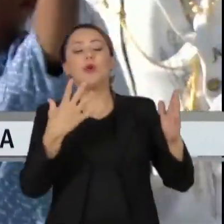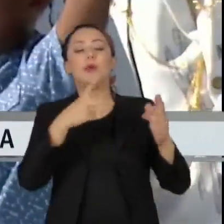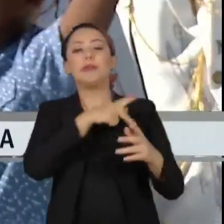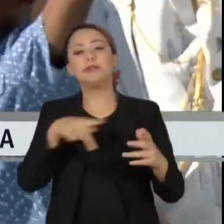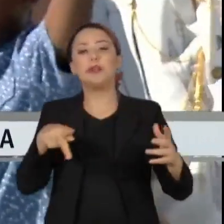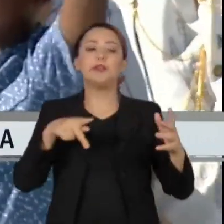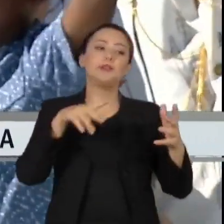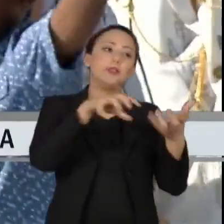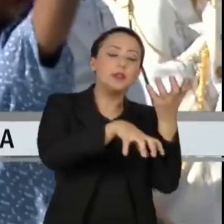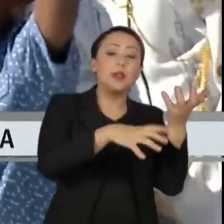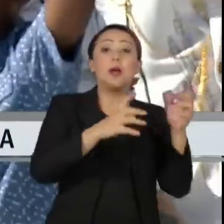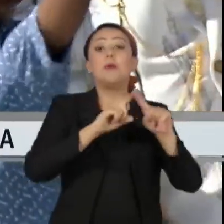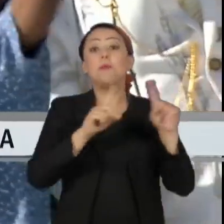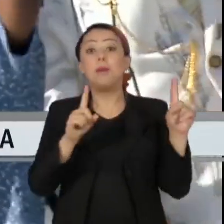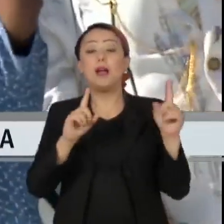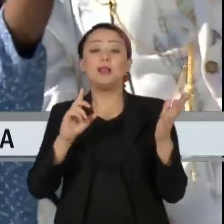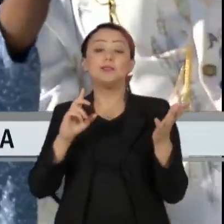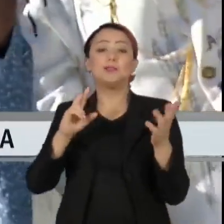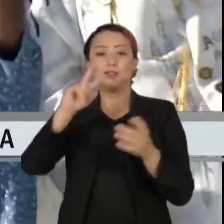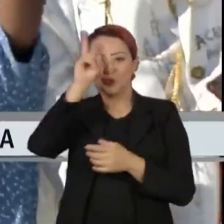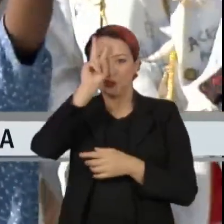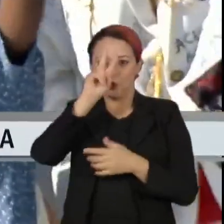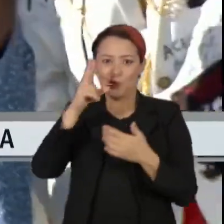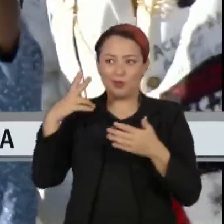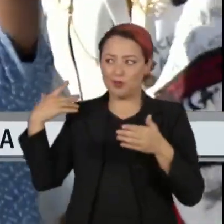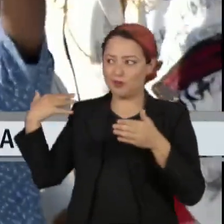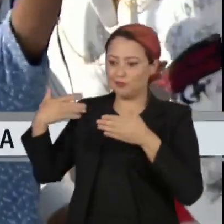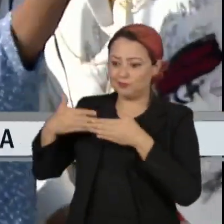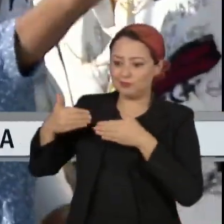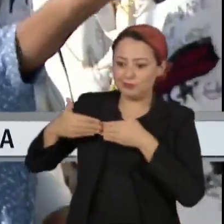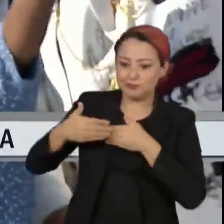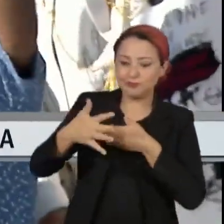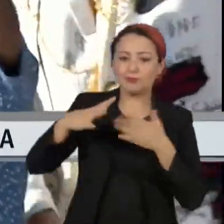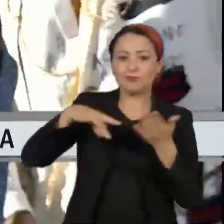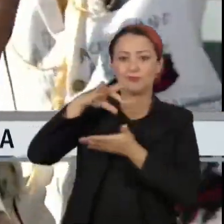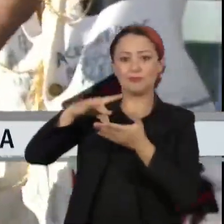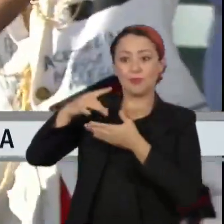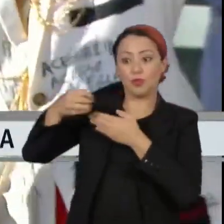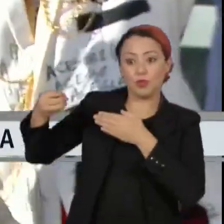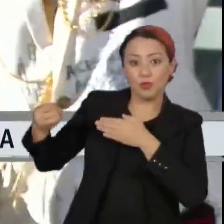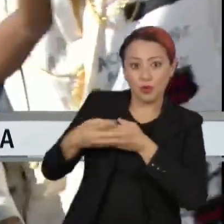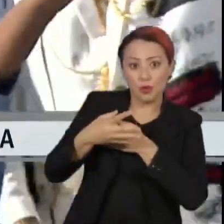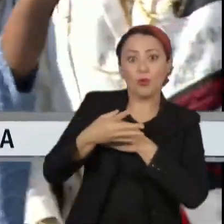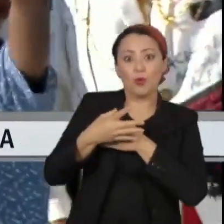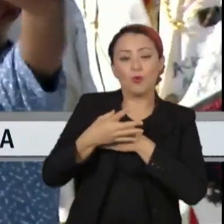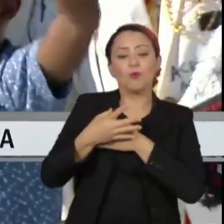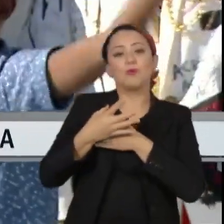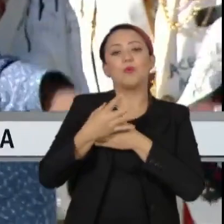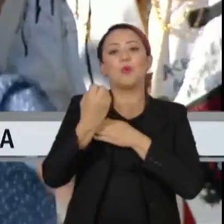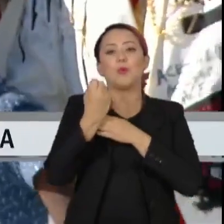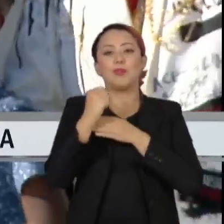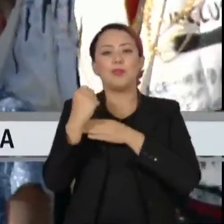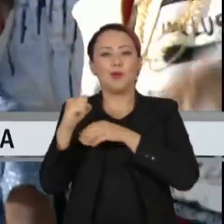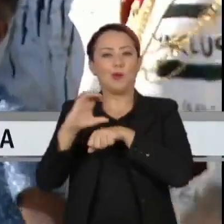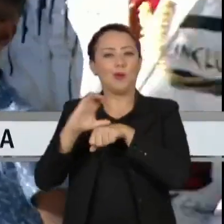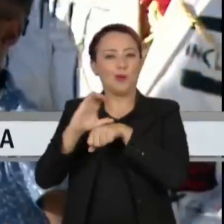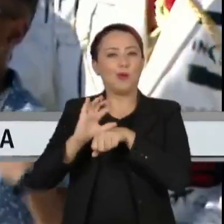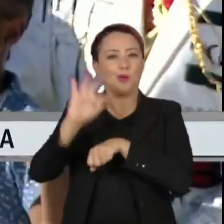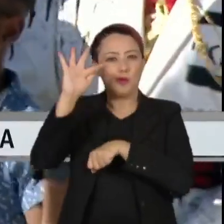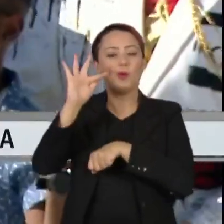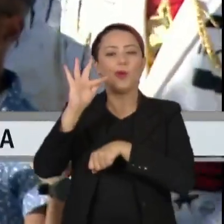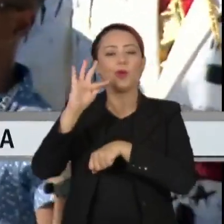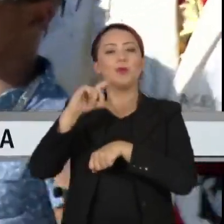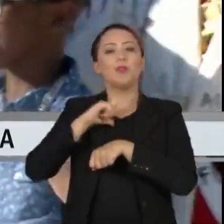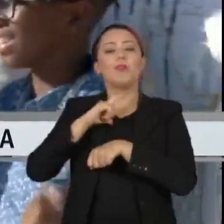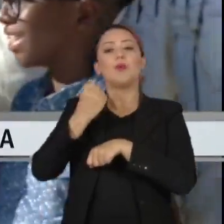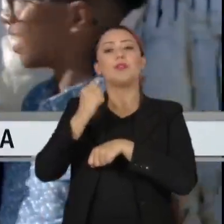E na história mais recente do Brasil, né, a partir da redemocratização, a partir da Constituição de 88, desde a primeira eleição de